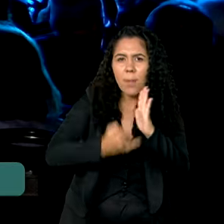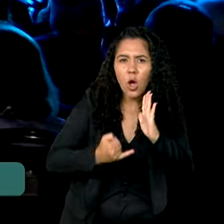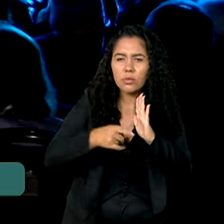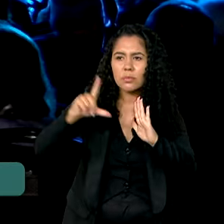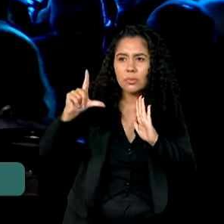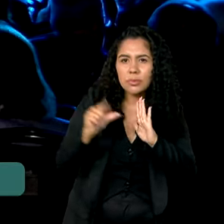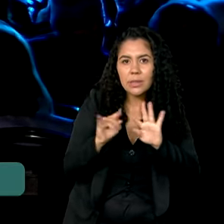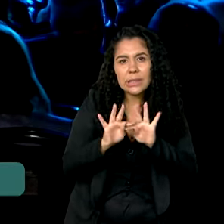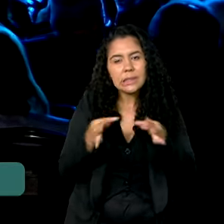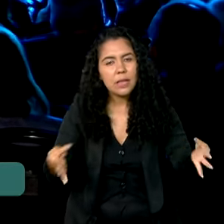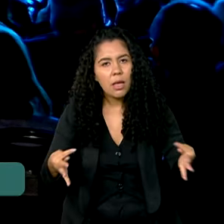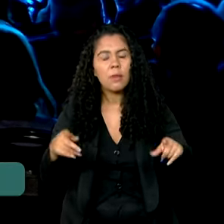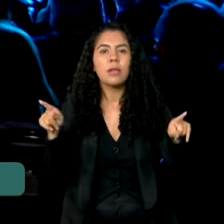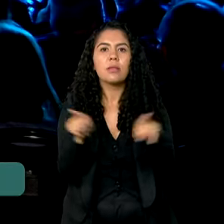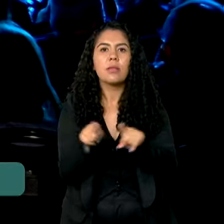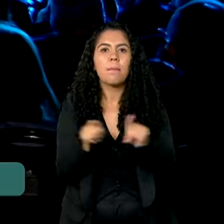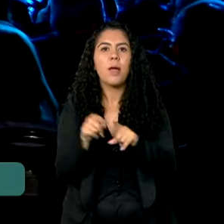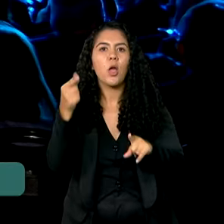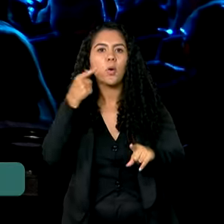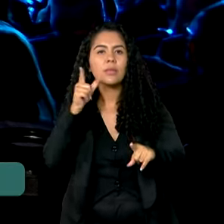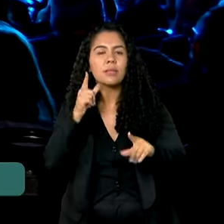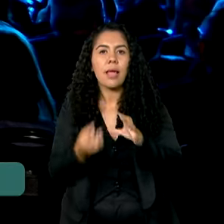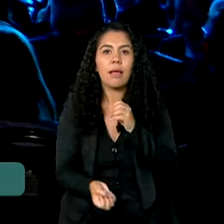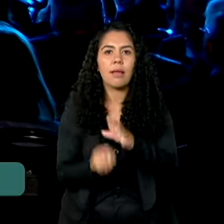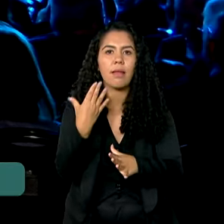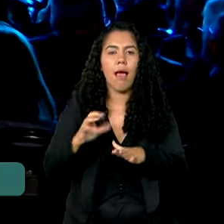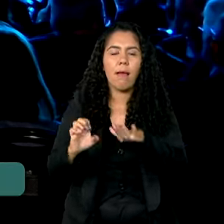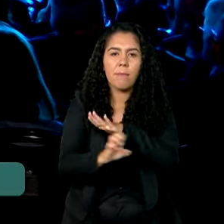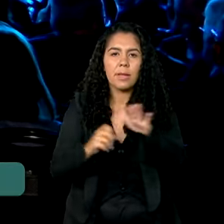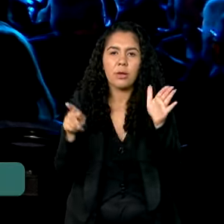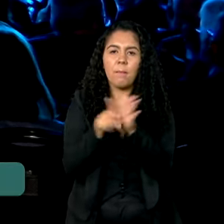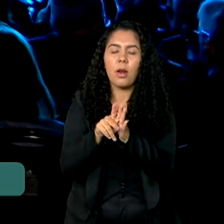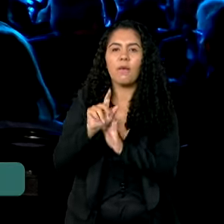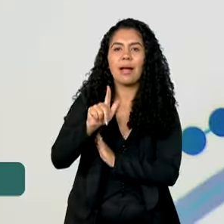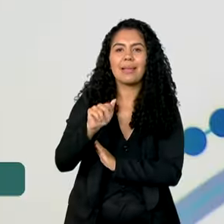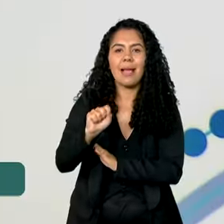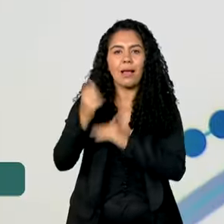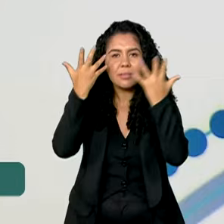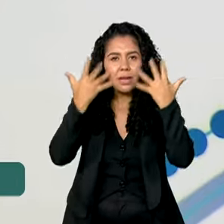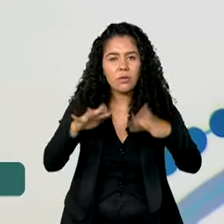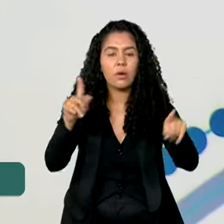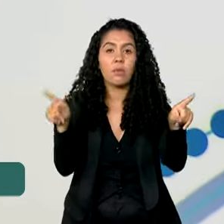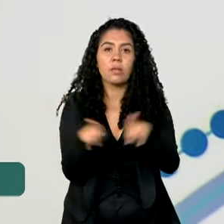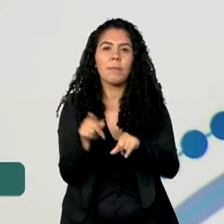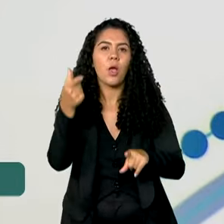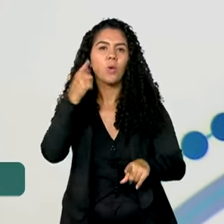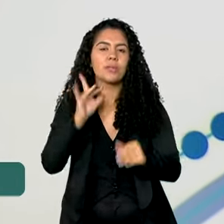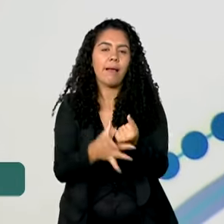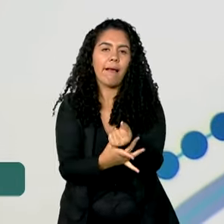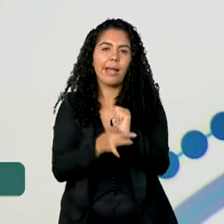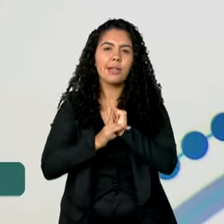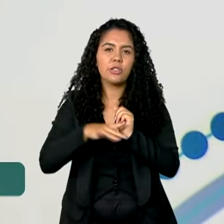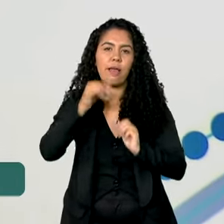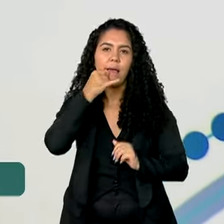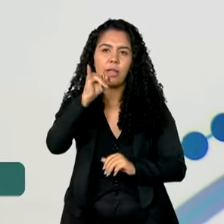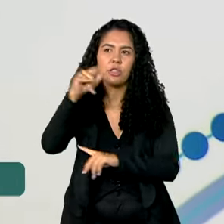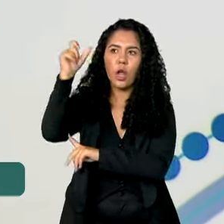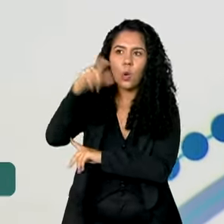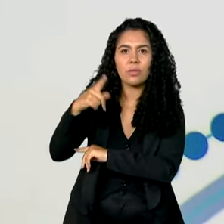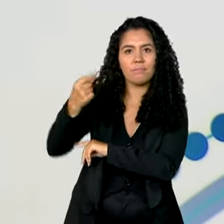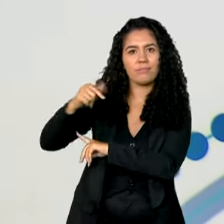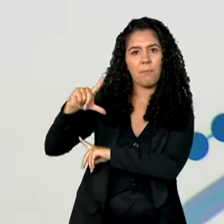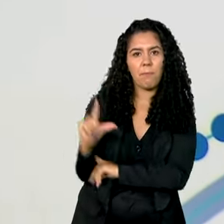abrir o mercado de gás natural e garantir energia elétrica mais barata. A indústria reduziu muito a sua